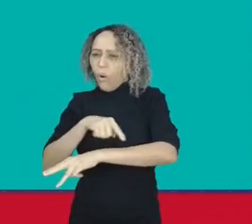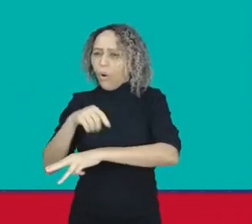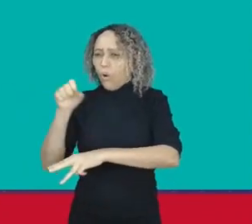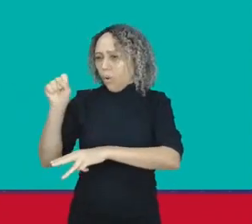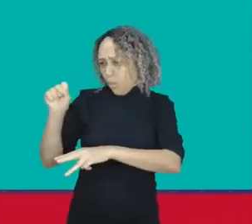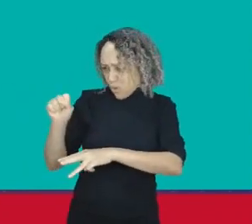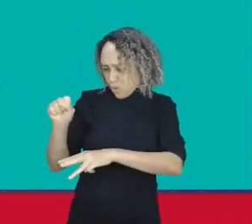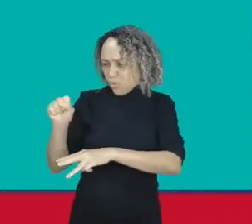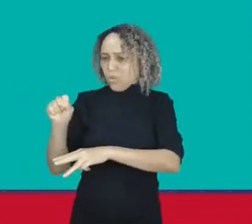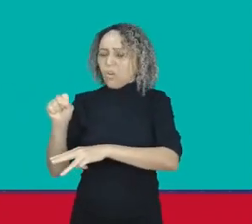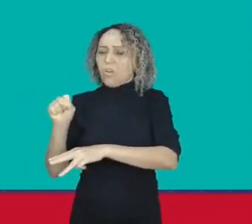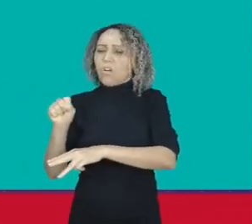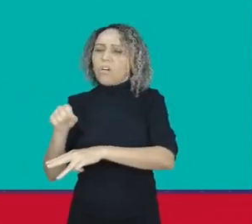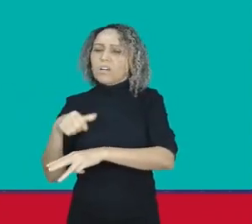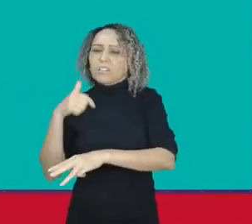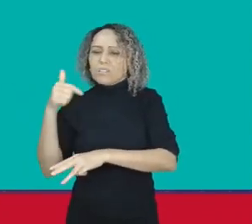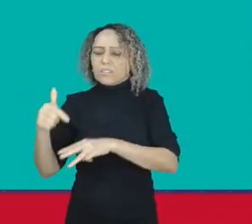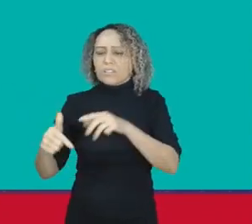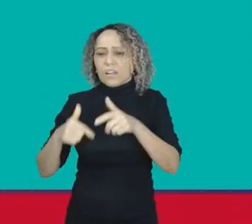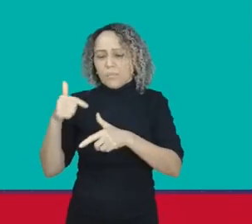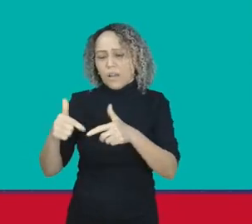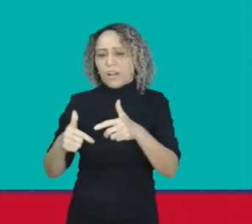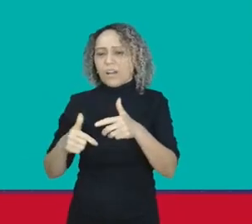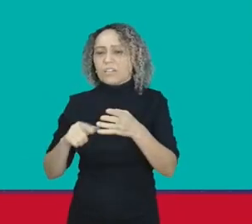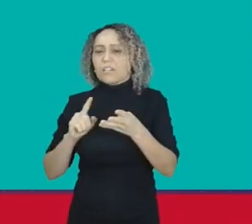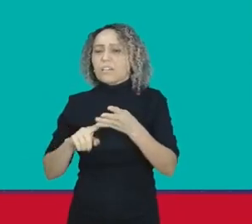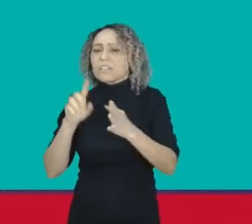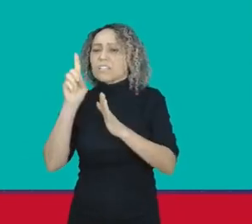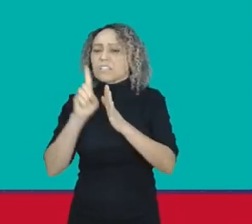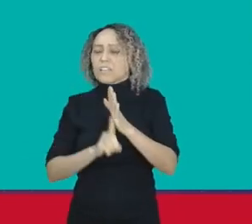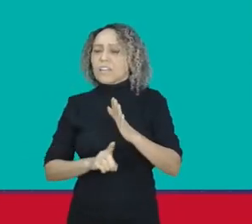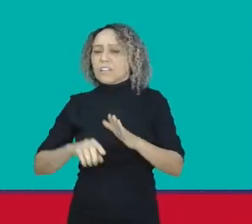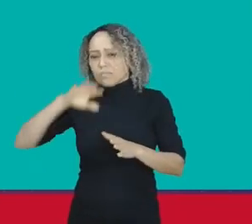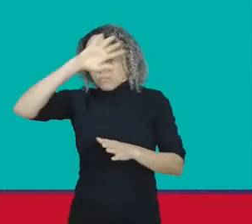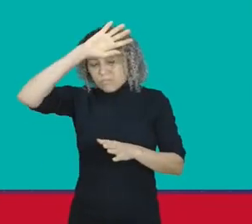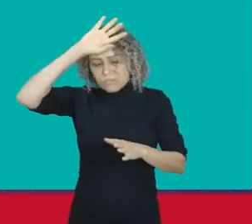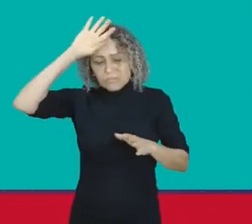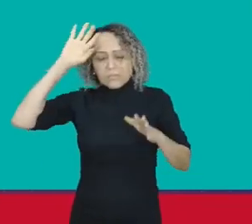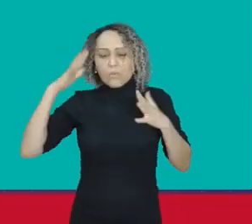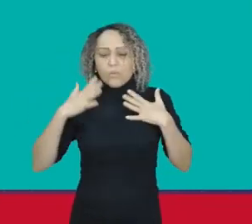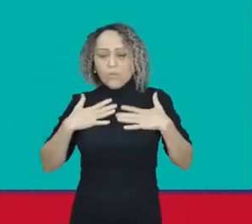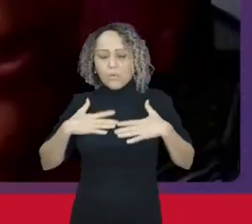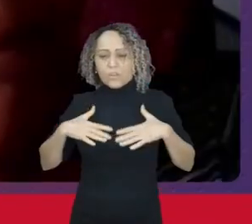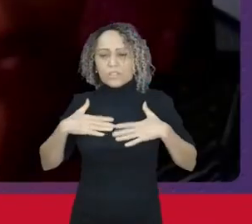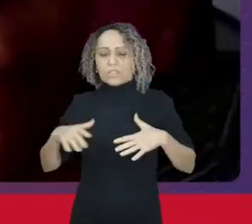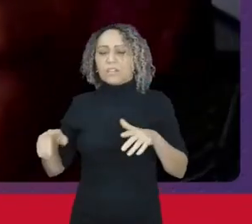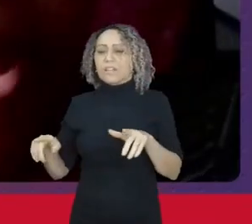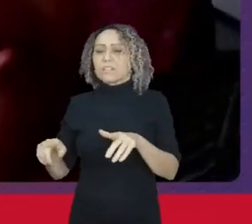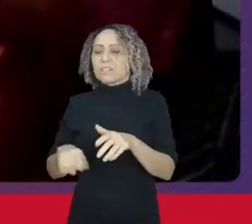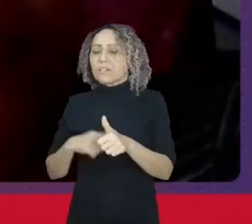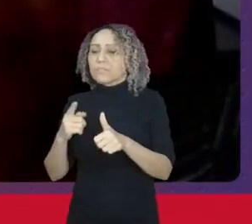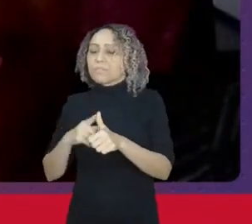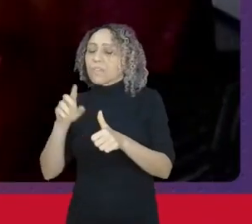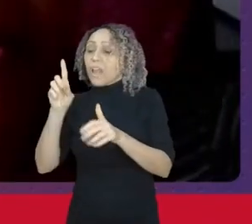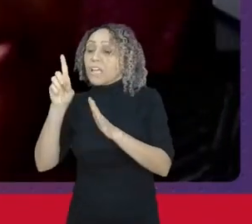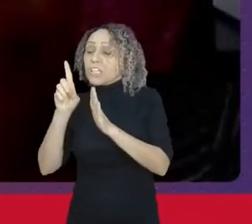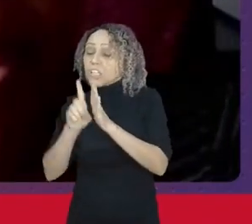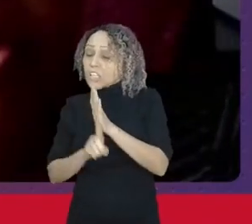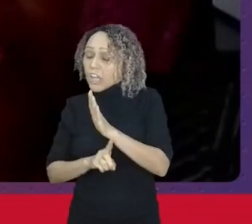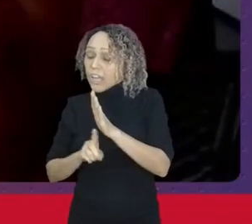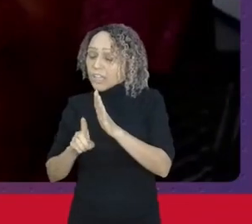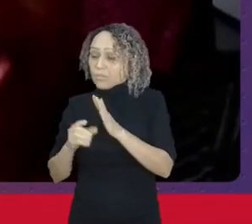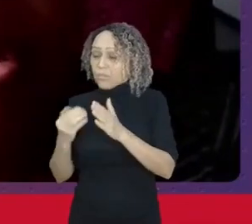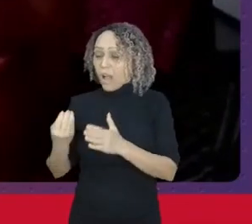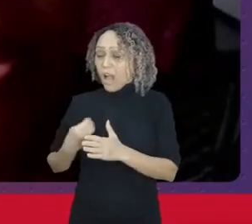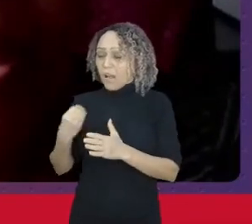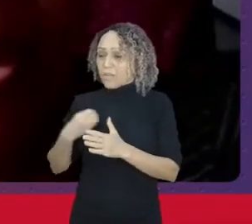horas direito a repouso direito a morar fora do trabalho porque boa parte das empregadas